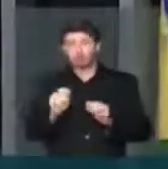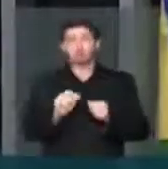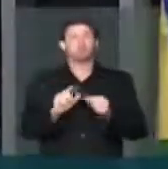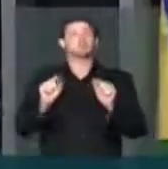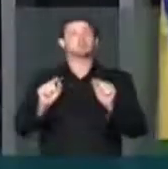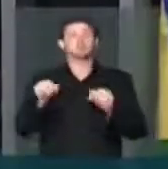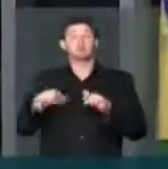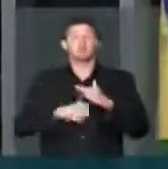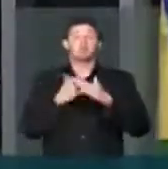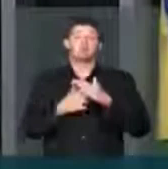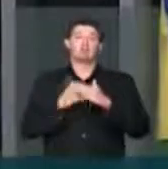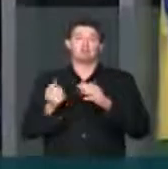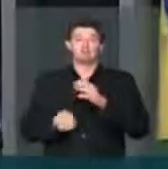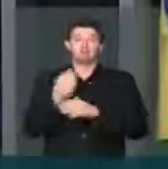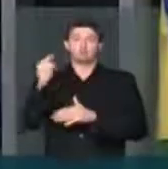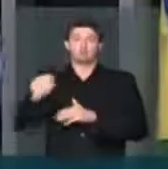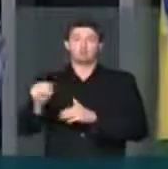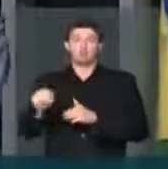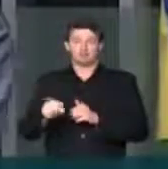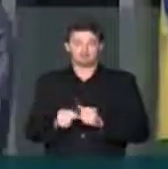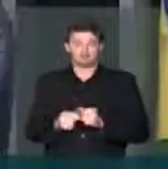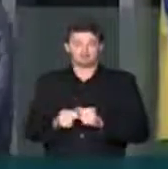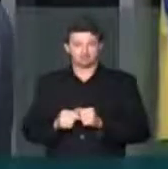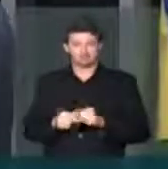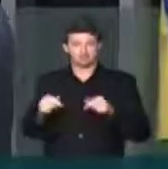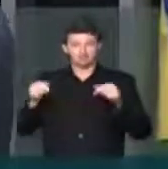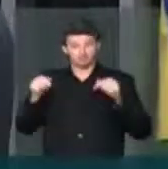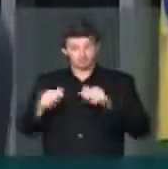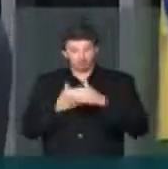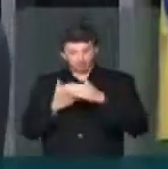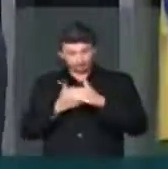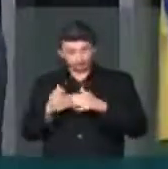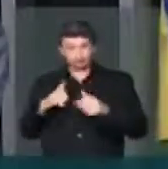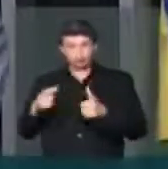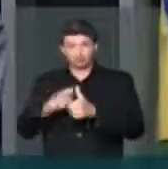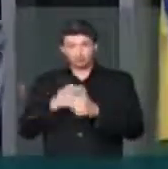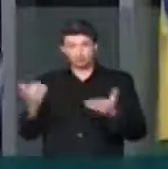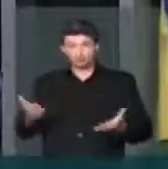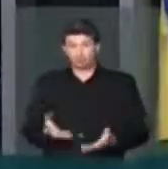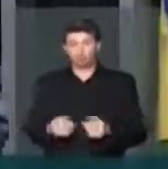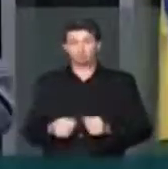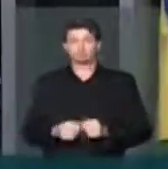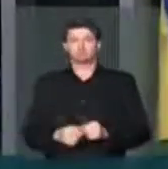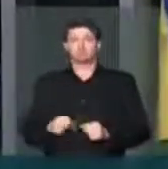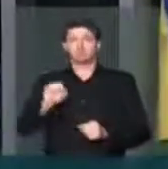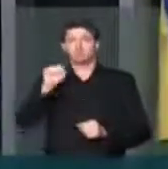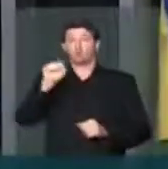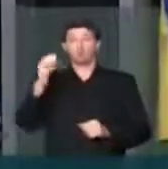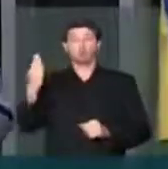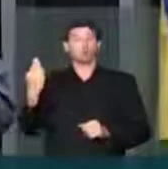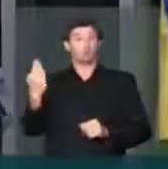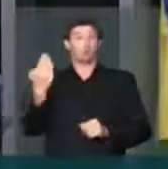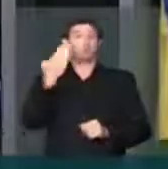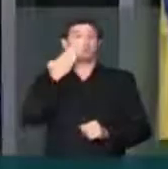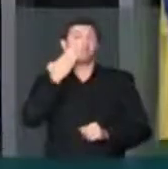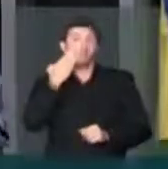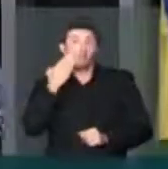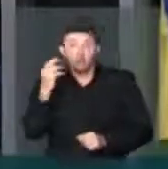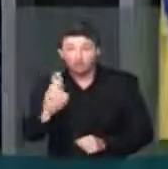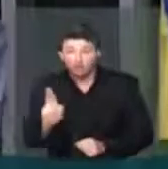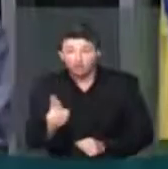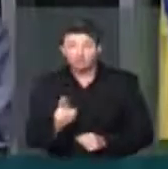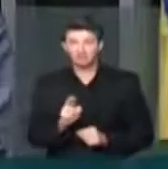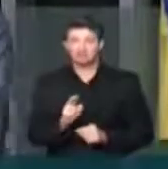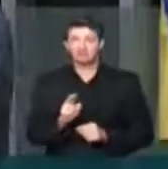com que essa empresa fosse criada. Essa empresa hoje deve no mercado mais de 8 bilhões de